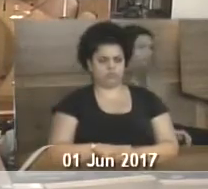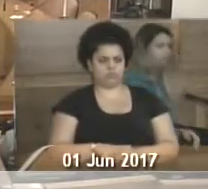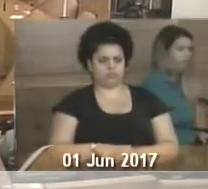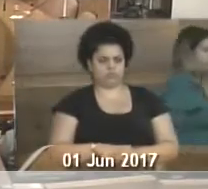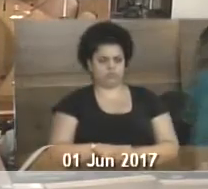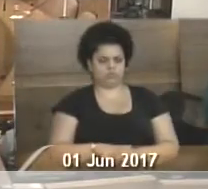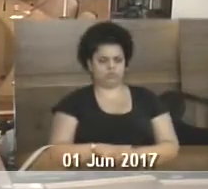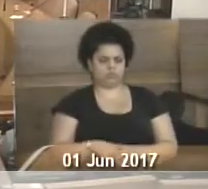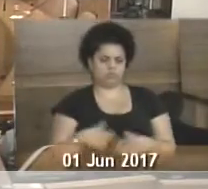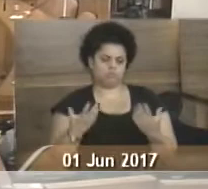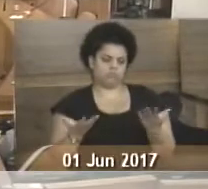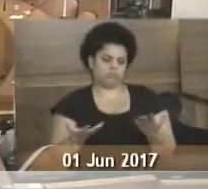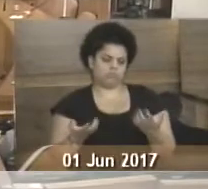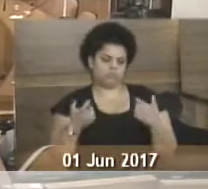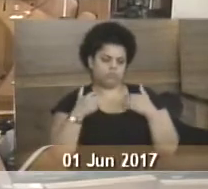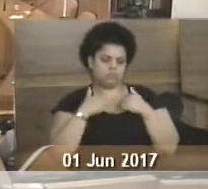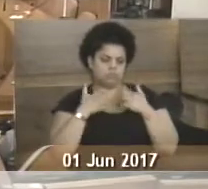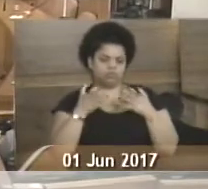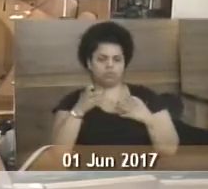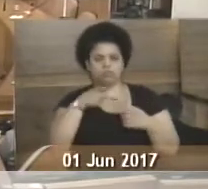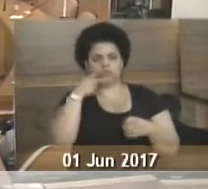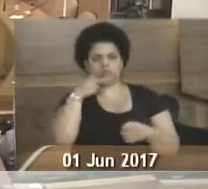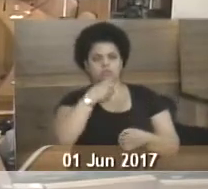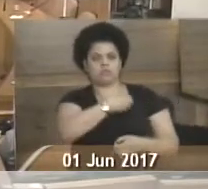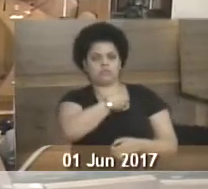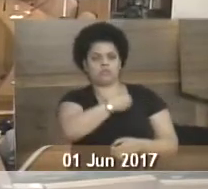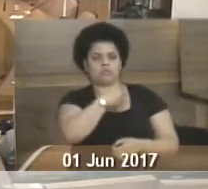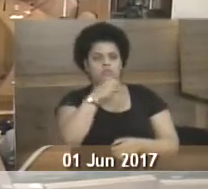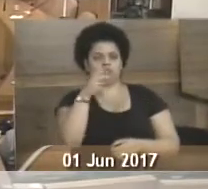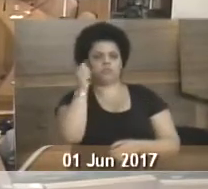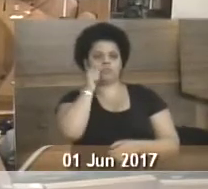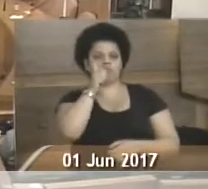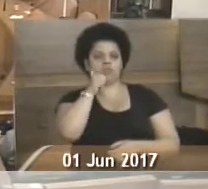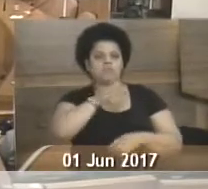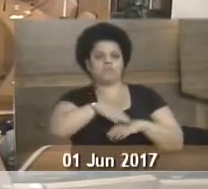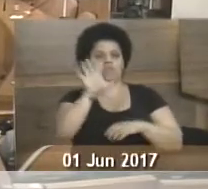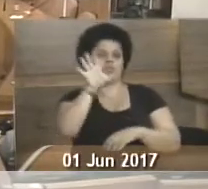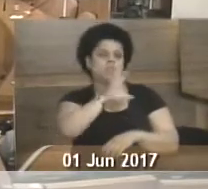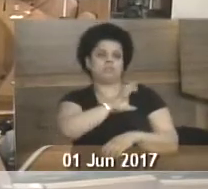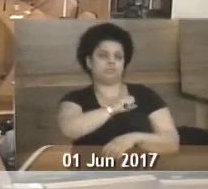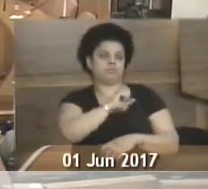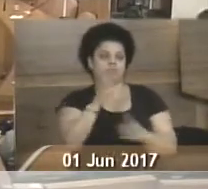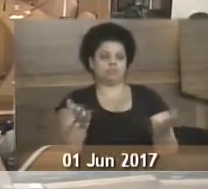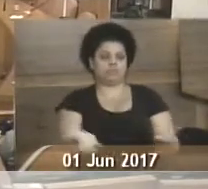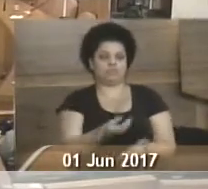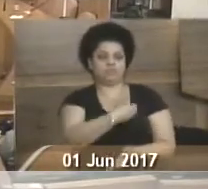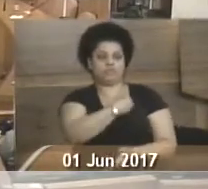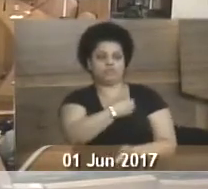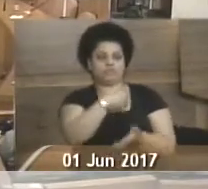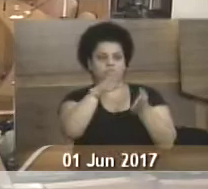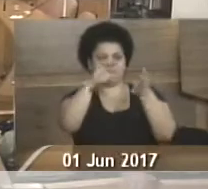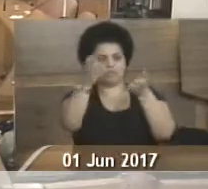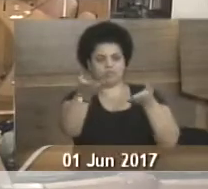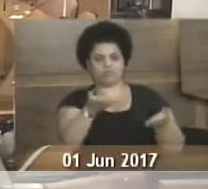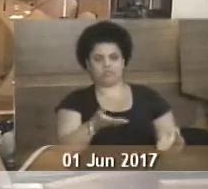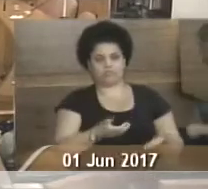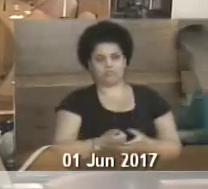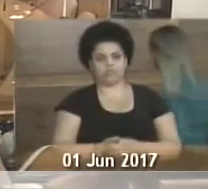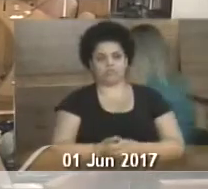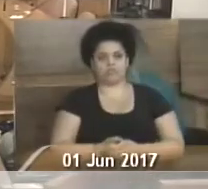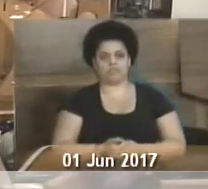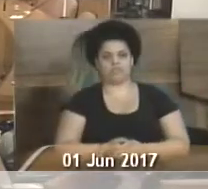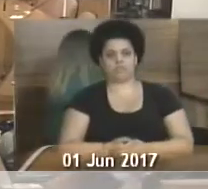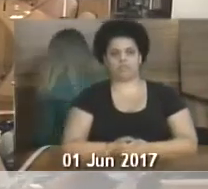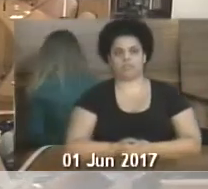Eu ia falar da presença da mulher mais amada presente aqui. Seja bem-vinda, doutora Fátima, é bem